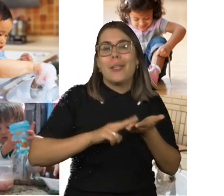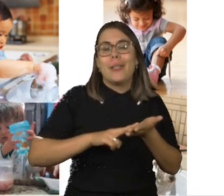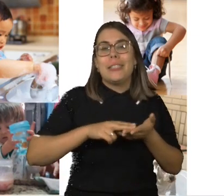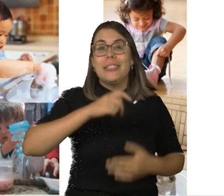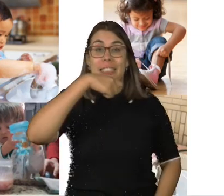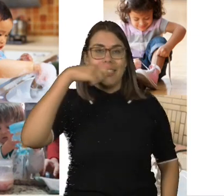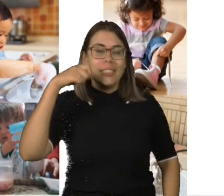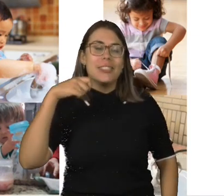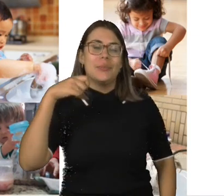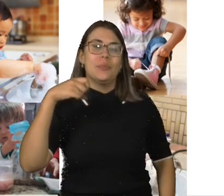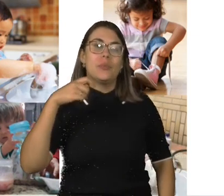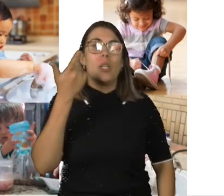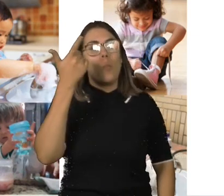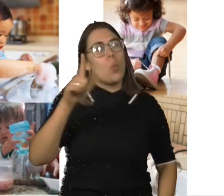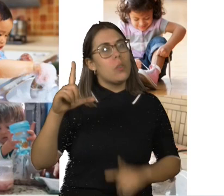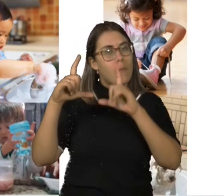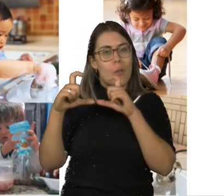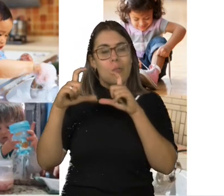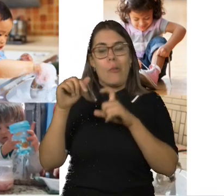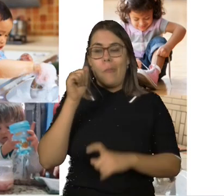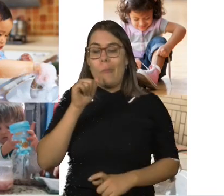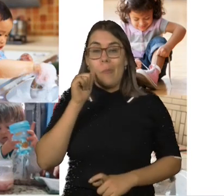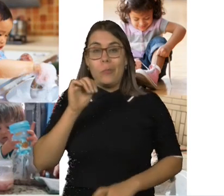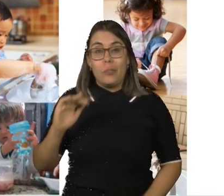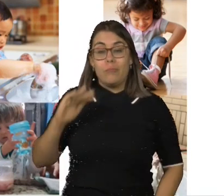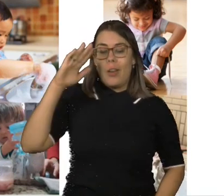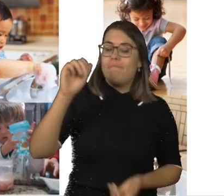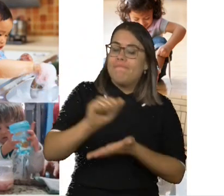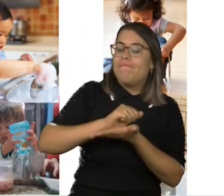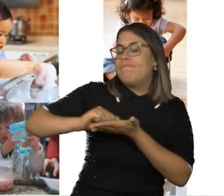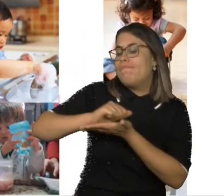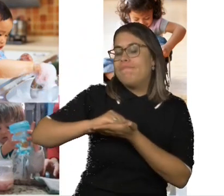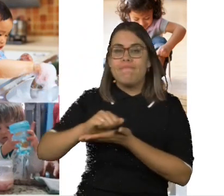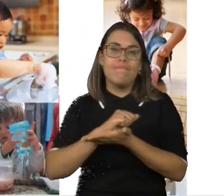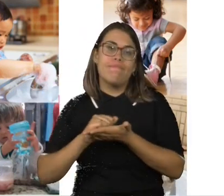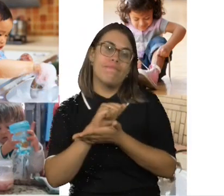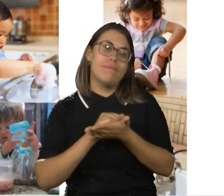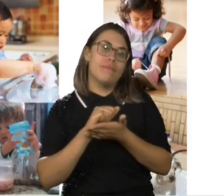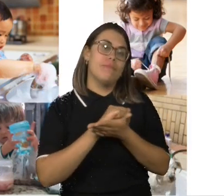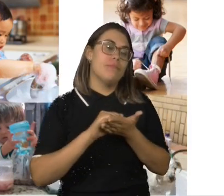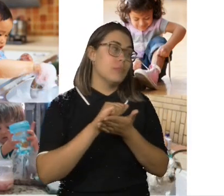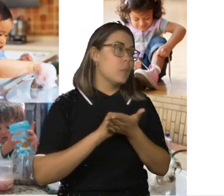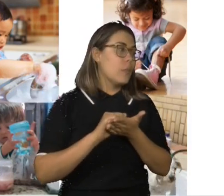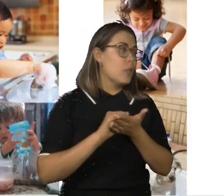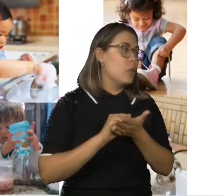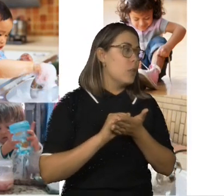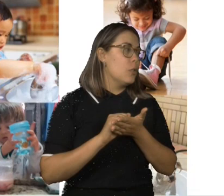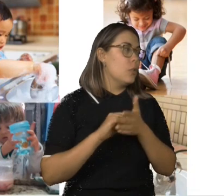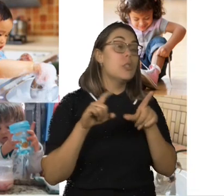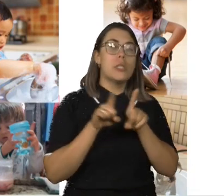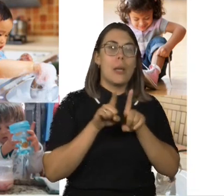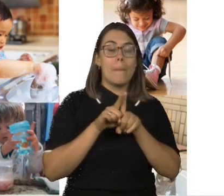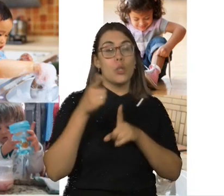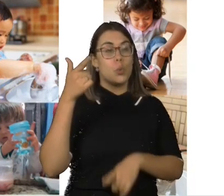Aqui, na outra sequência, a gente tem uma menina maior, lavando uma panela, e a gente tem um menino um